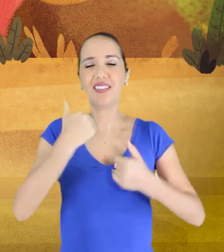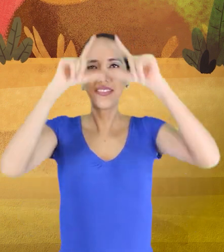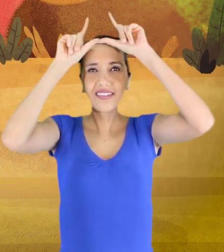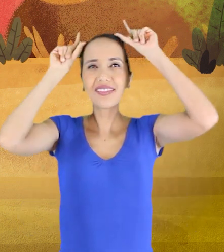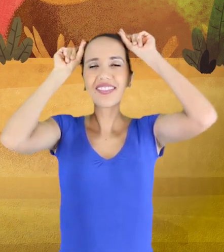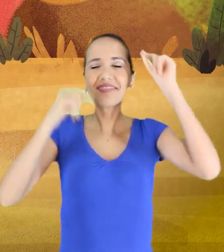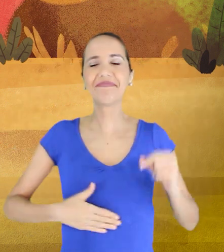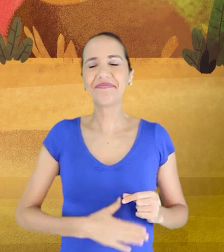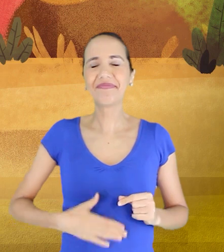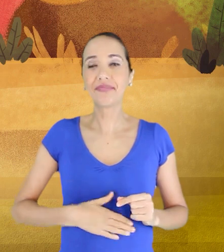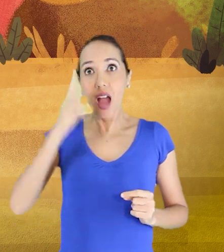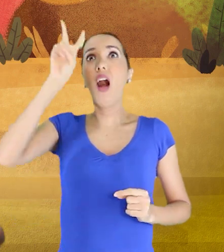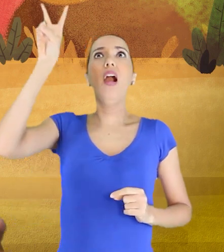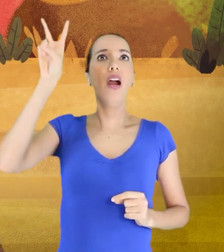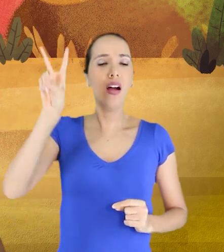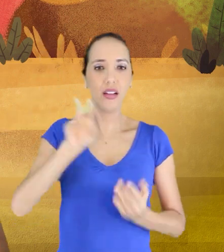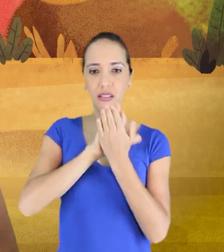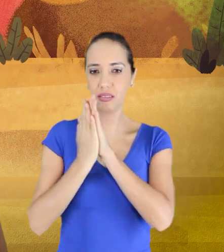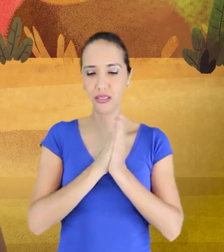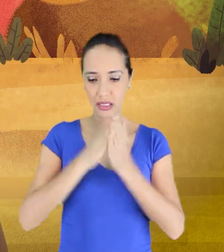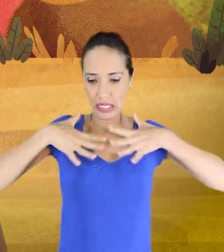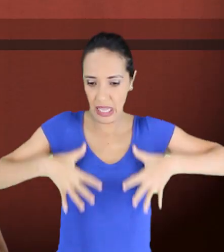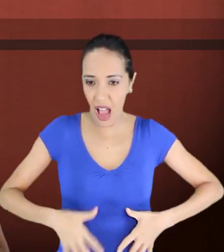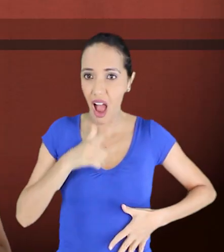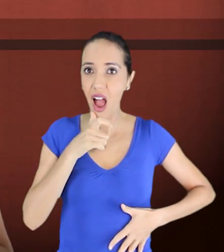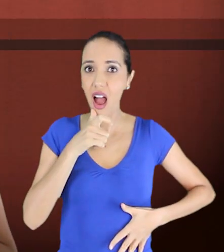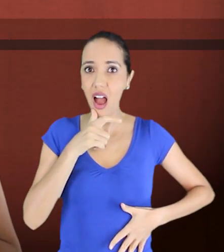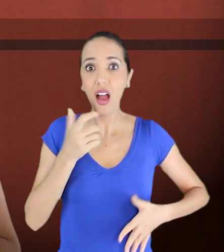Narizinho se lembrou da boneca encharcada pelo banho no rio.